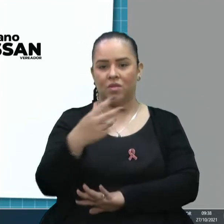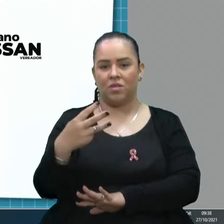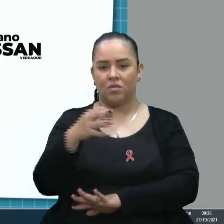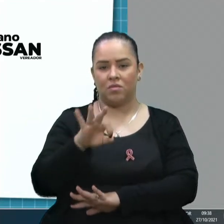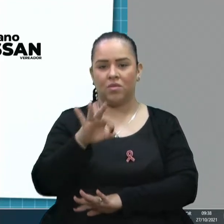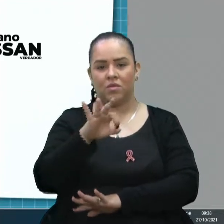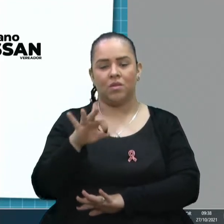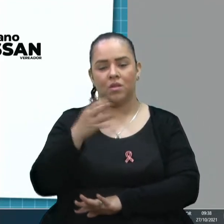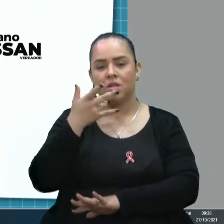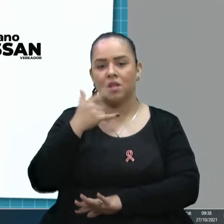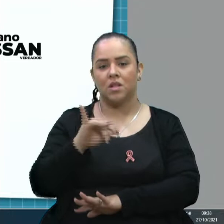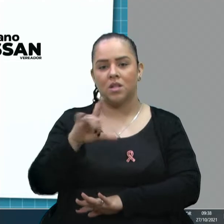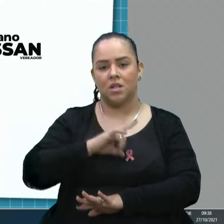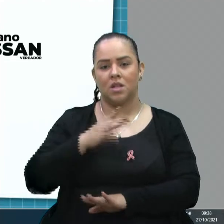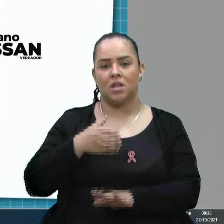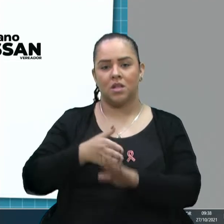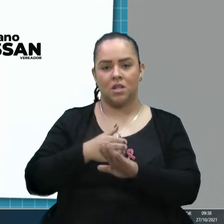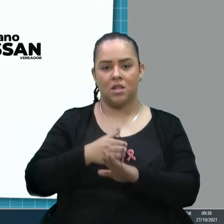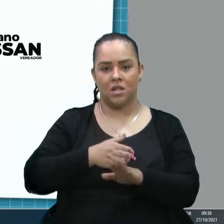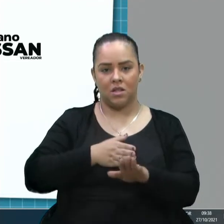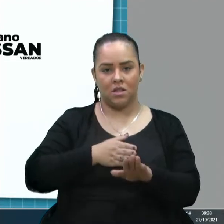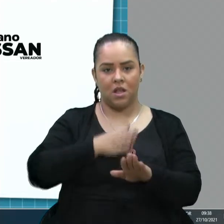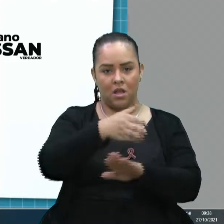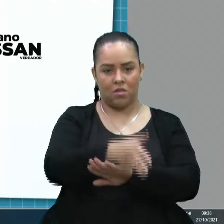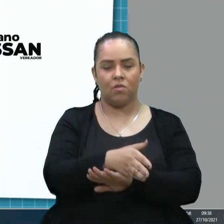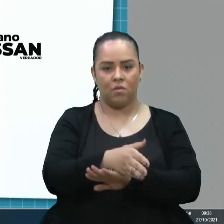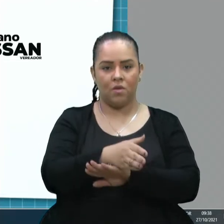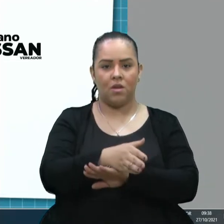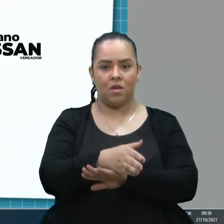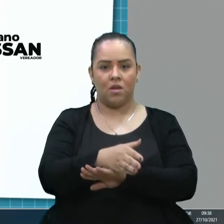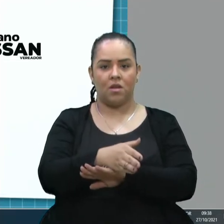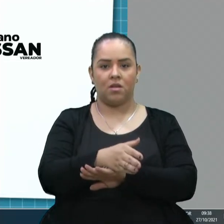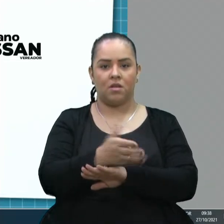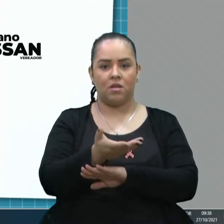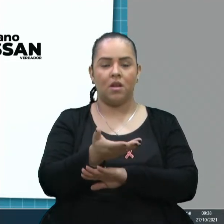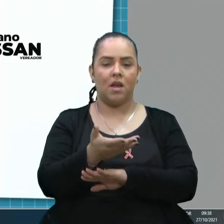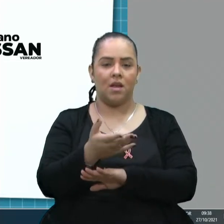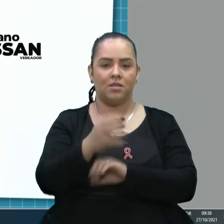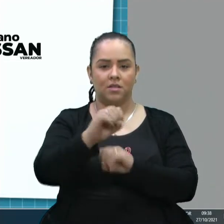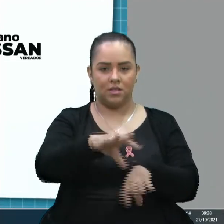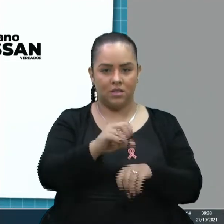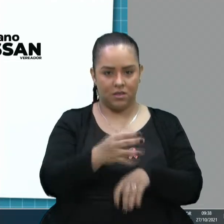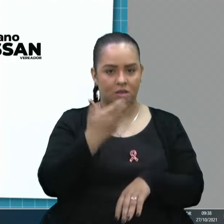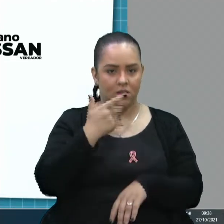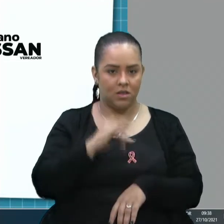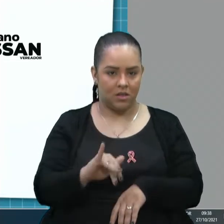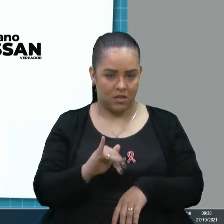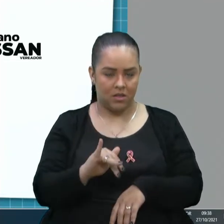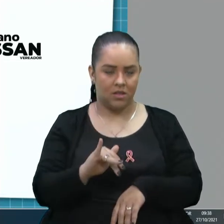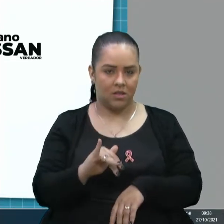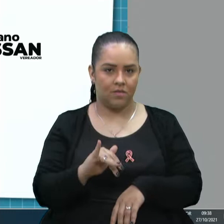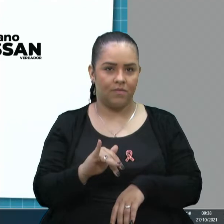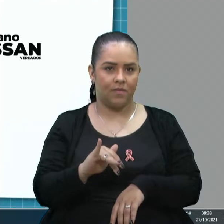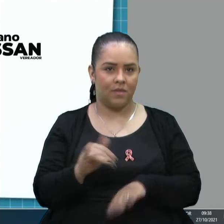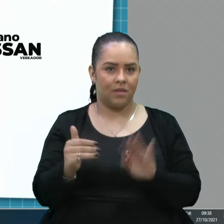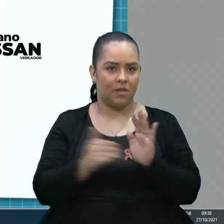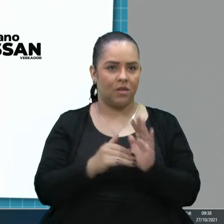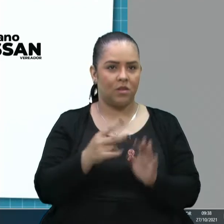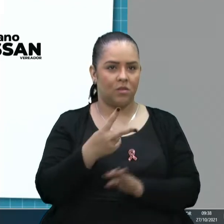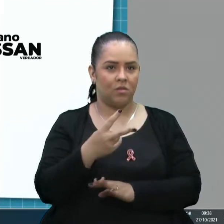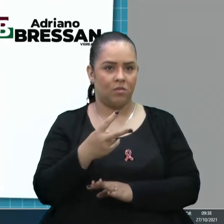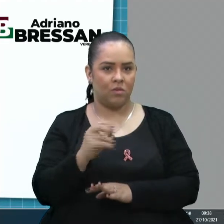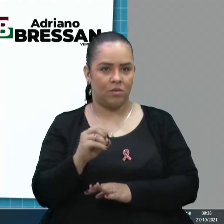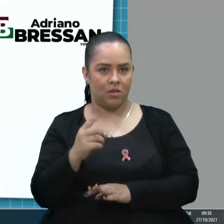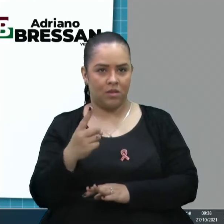acesso à educação infantil em 2013. E para combater esse problema, a Prefeitura de Belo Horizonte apostou em uma PPP